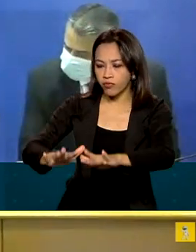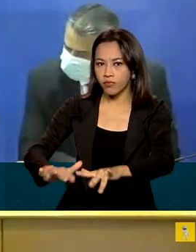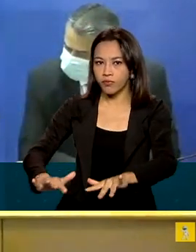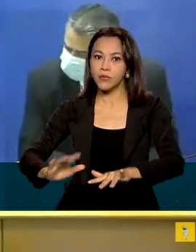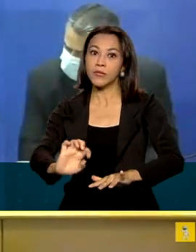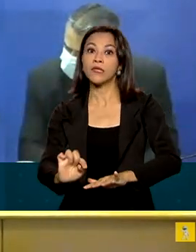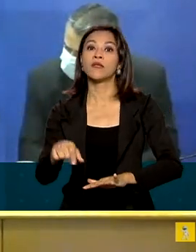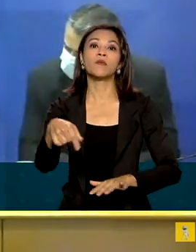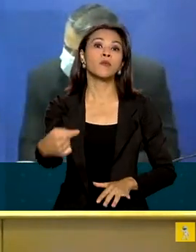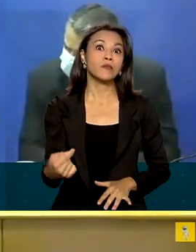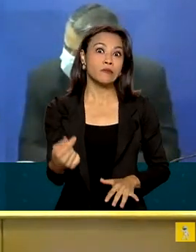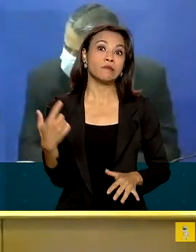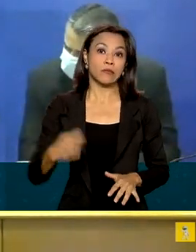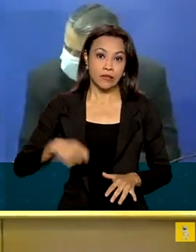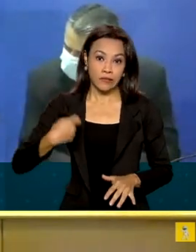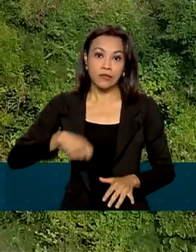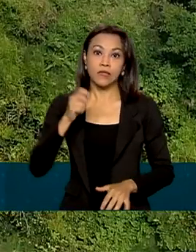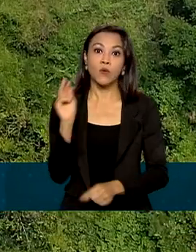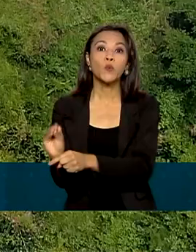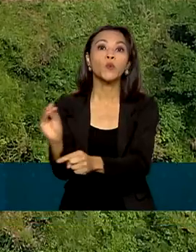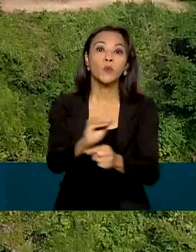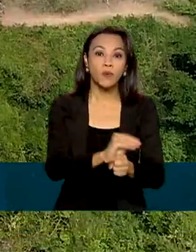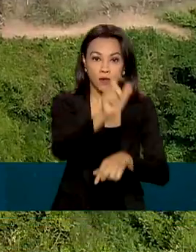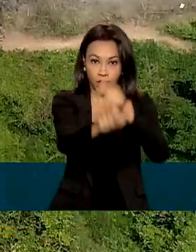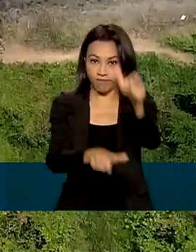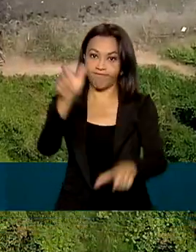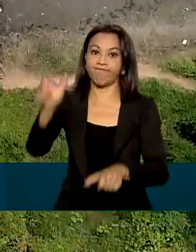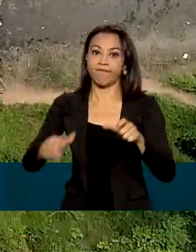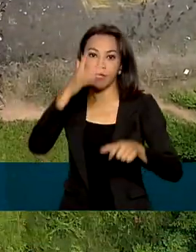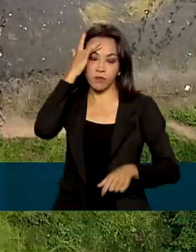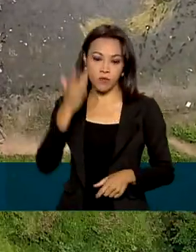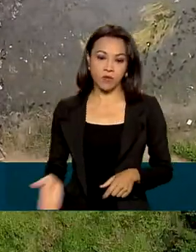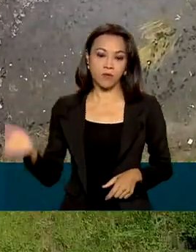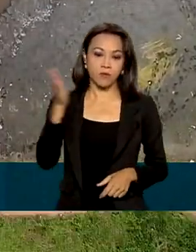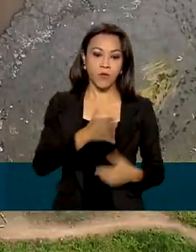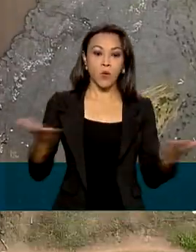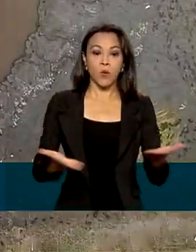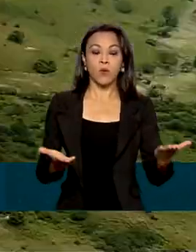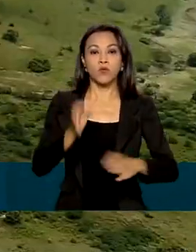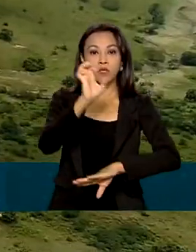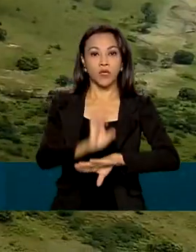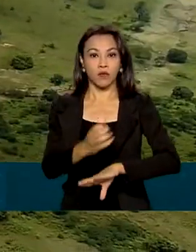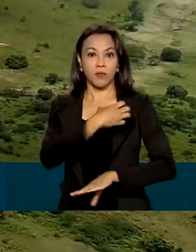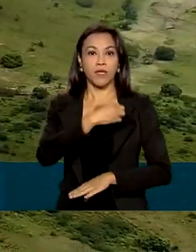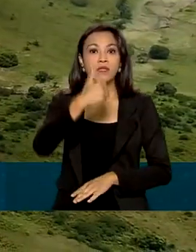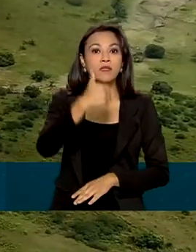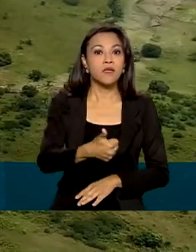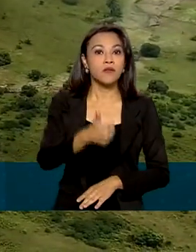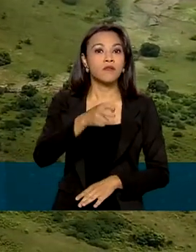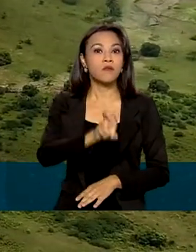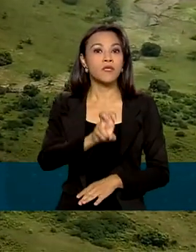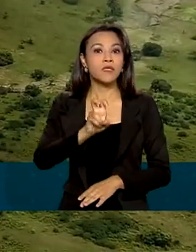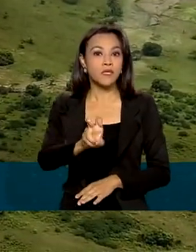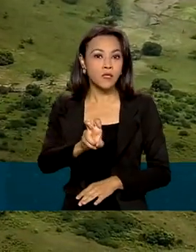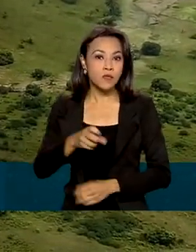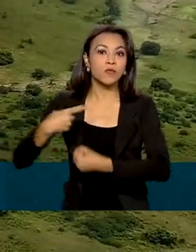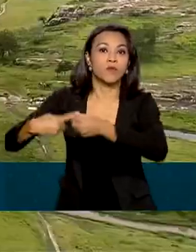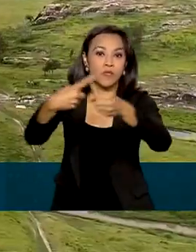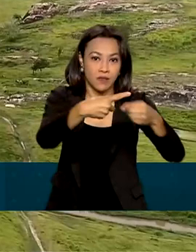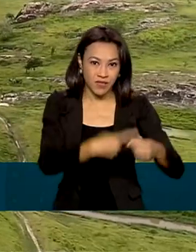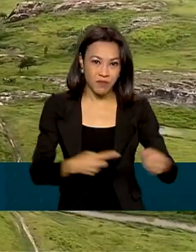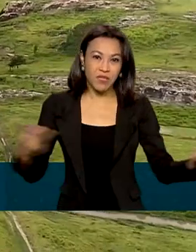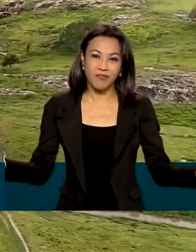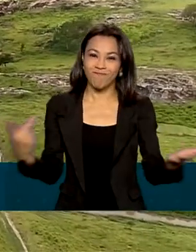das pessoas que estão ali. Atualmente, a Bahia possui 155 municípios com a situação de emergência